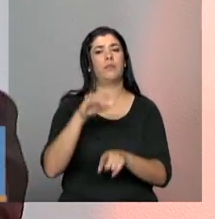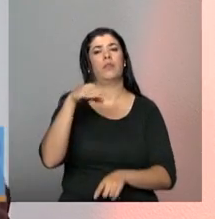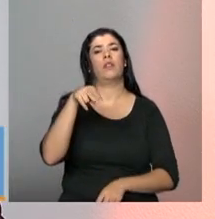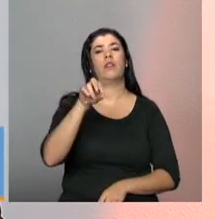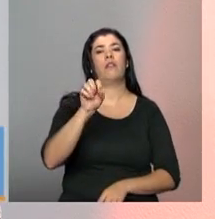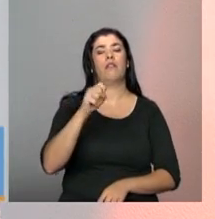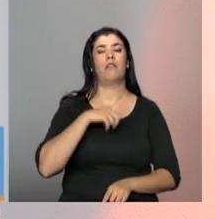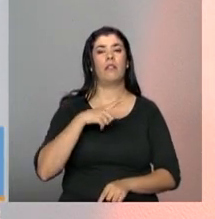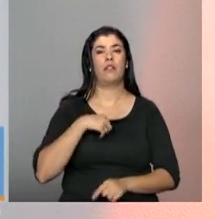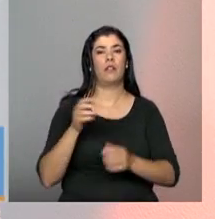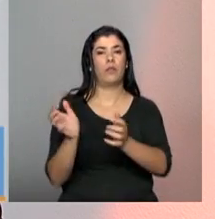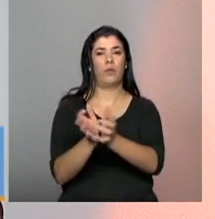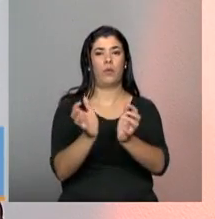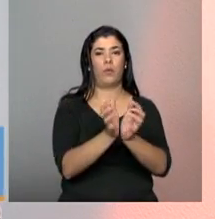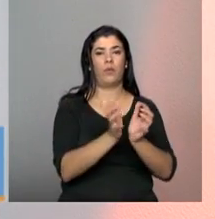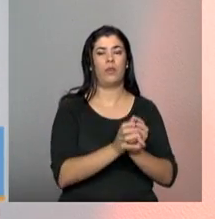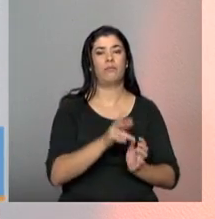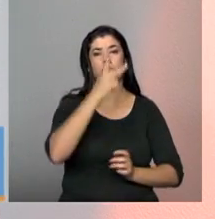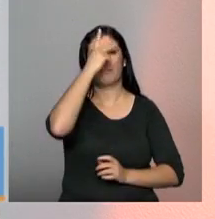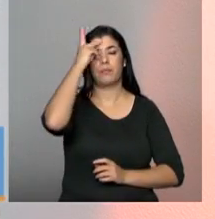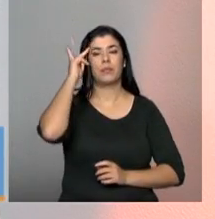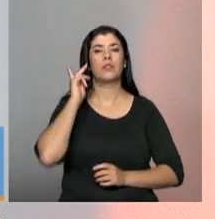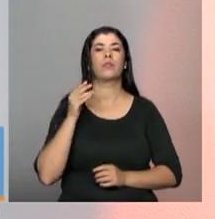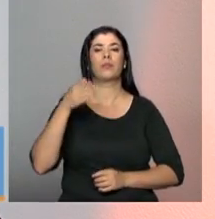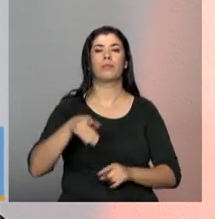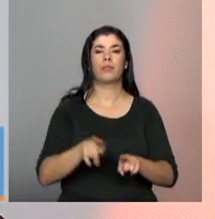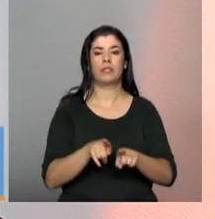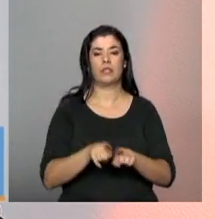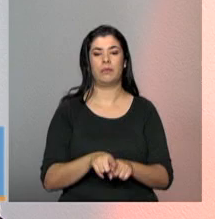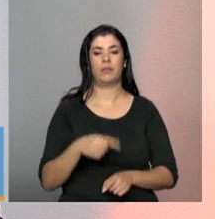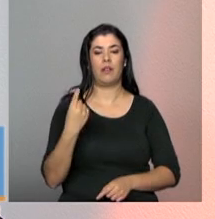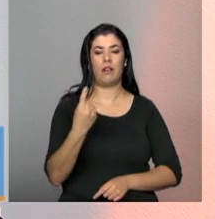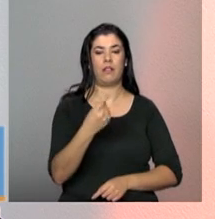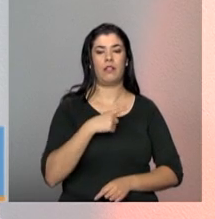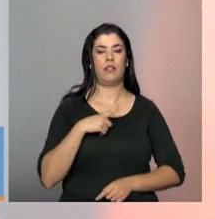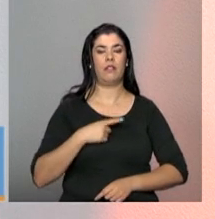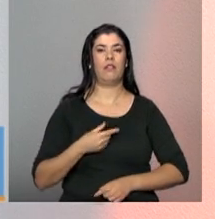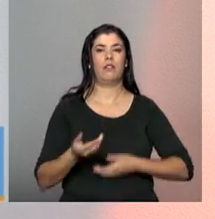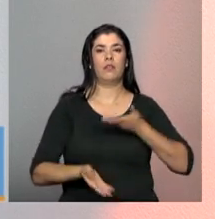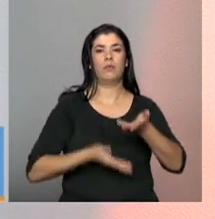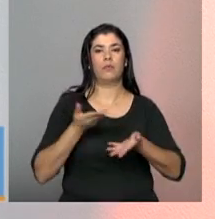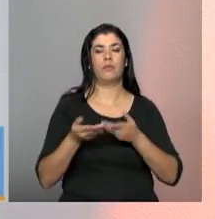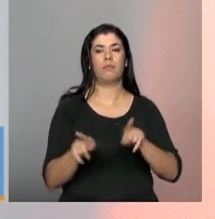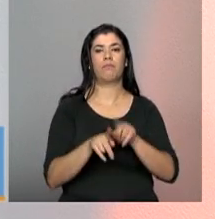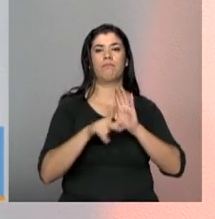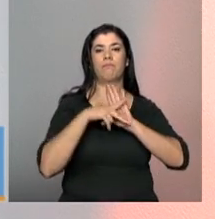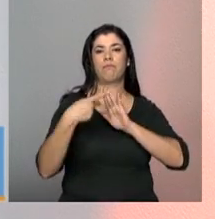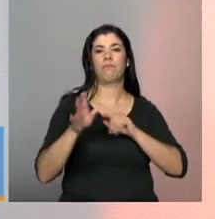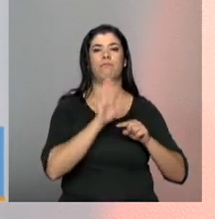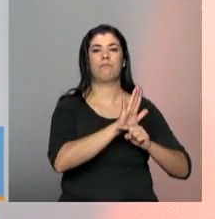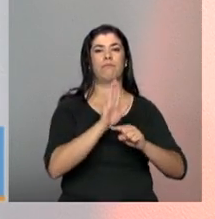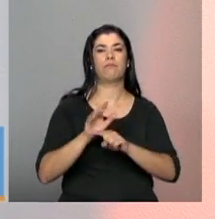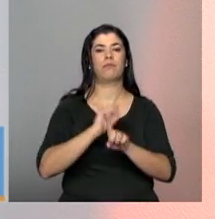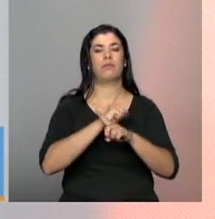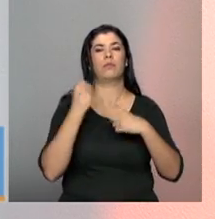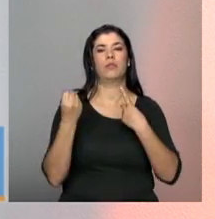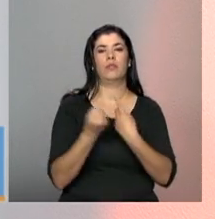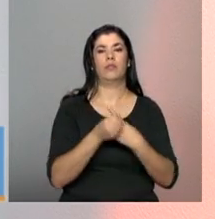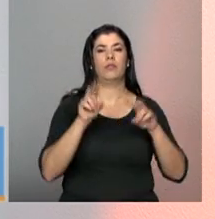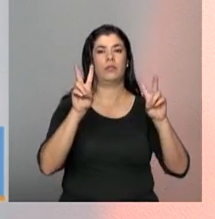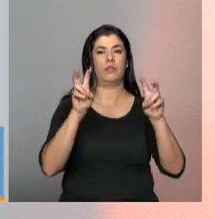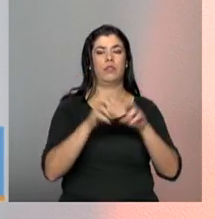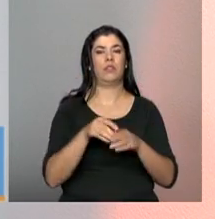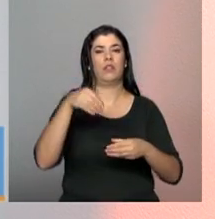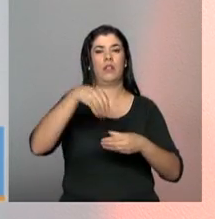composta pelos membros do Conselho. Em todas as dinâmicas da assistência social, nós primamos, no espaço do controle social, dos